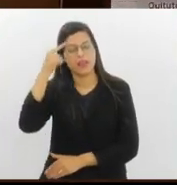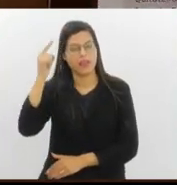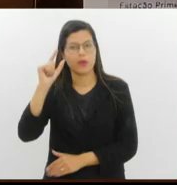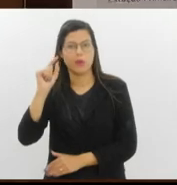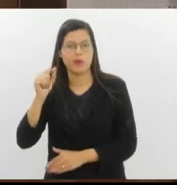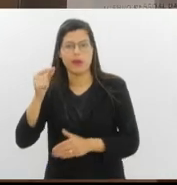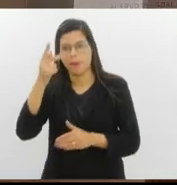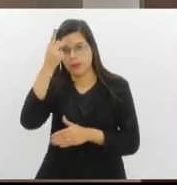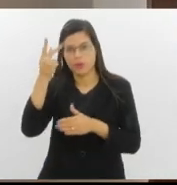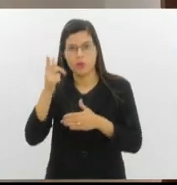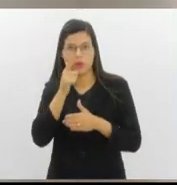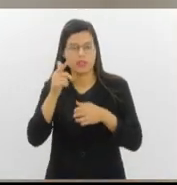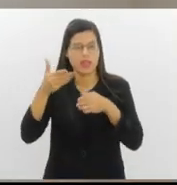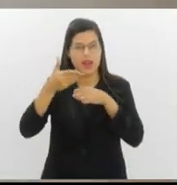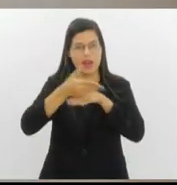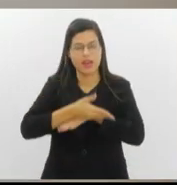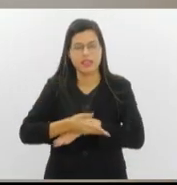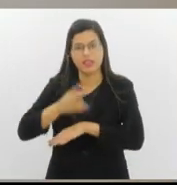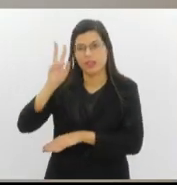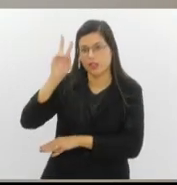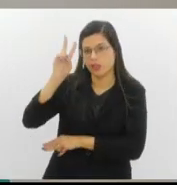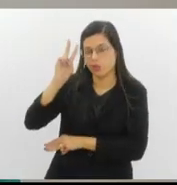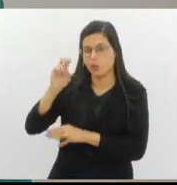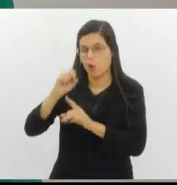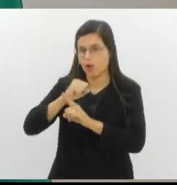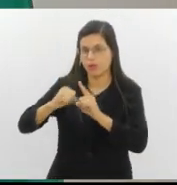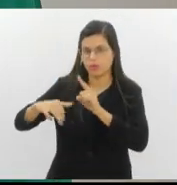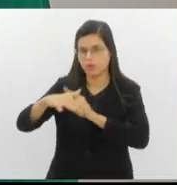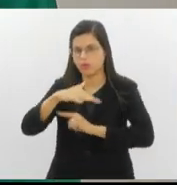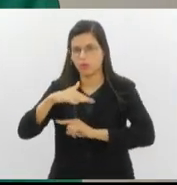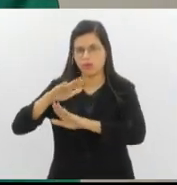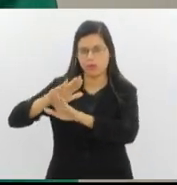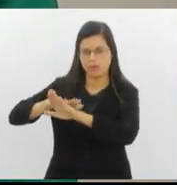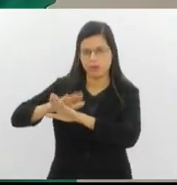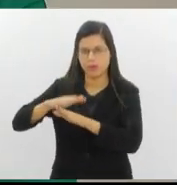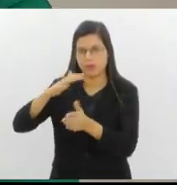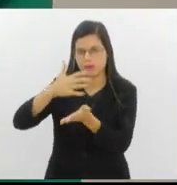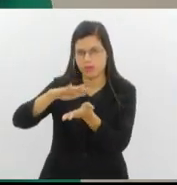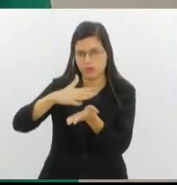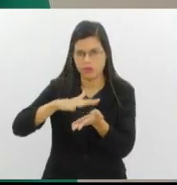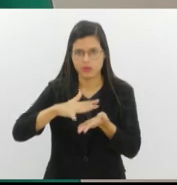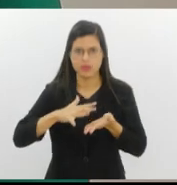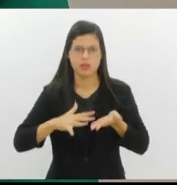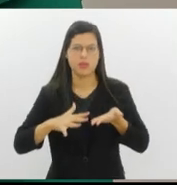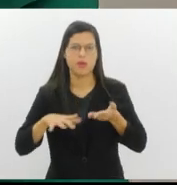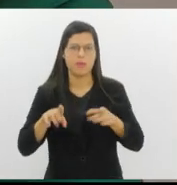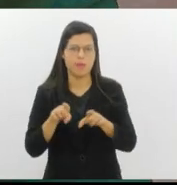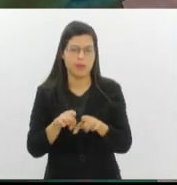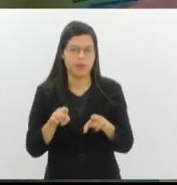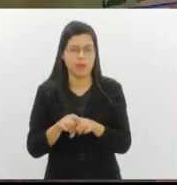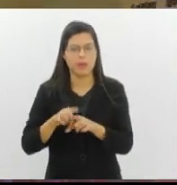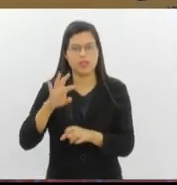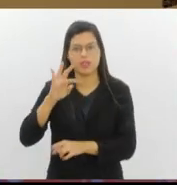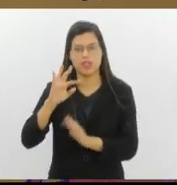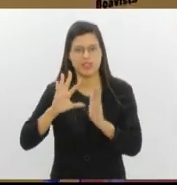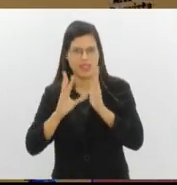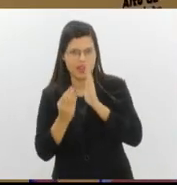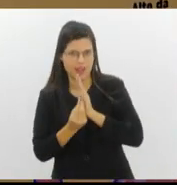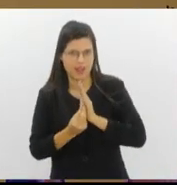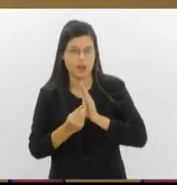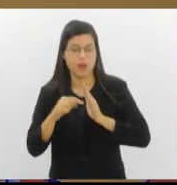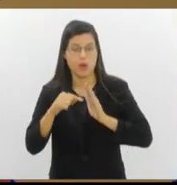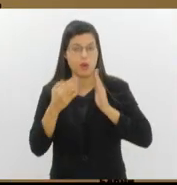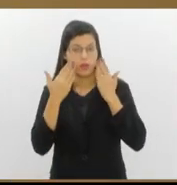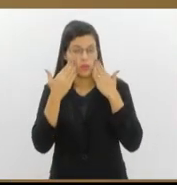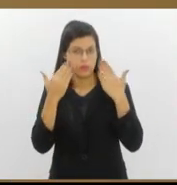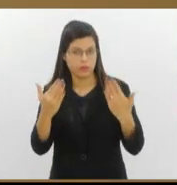do samba carioca e contar um pouco da história social por trás do samba de enredo, do Partido Alto e do samba de terreiro. A exposição conta